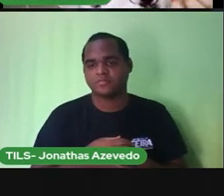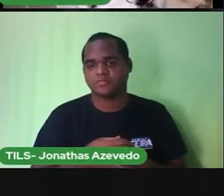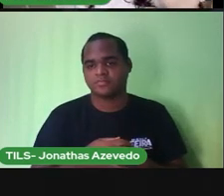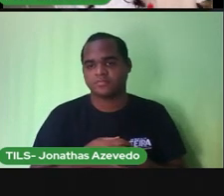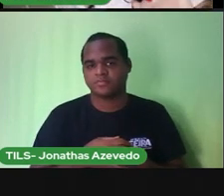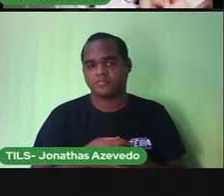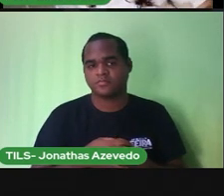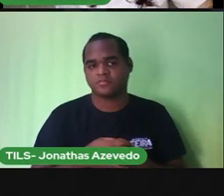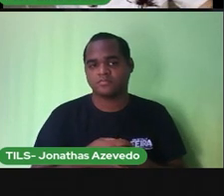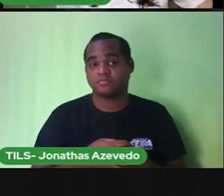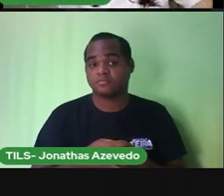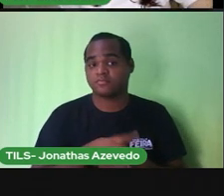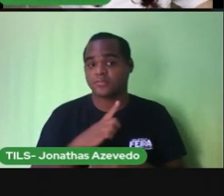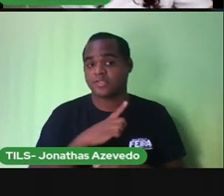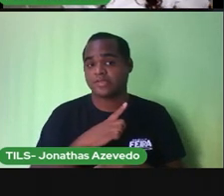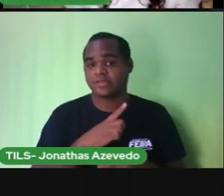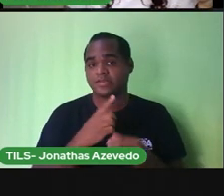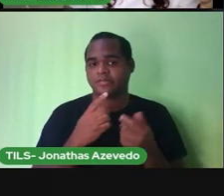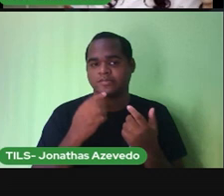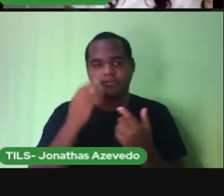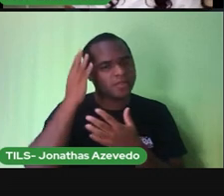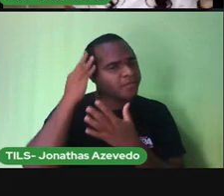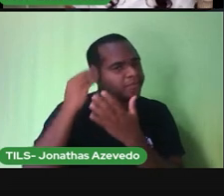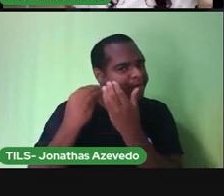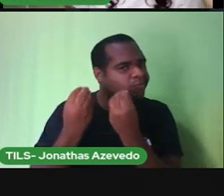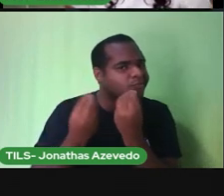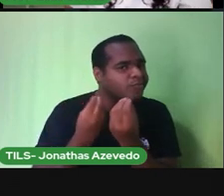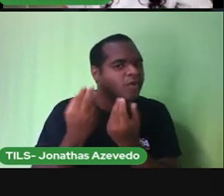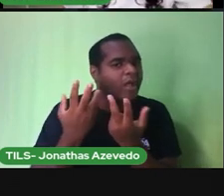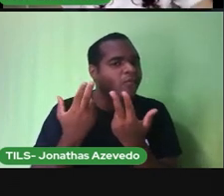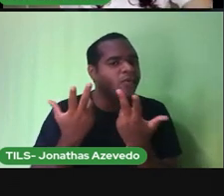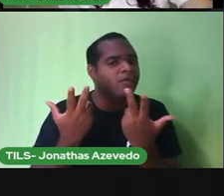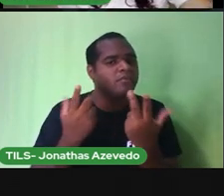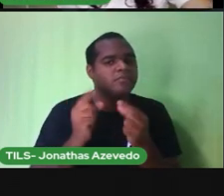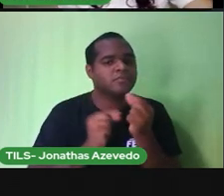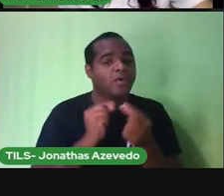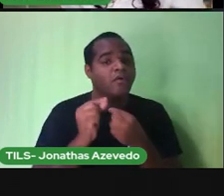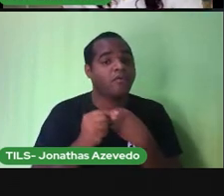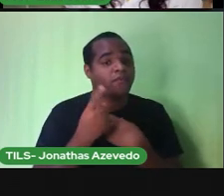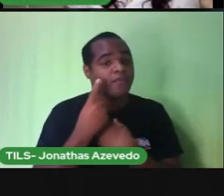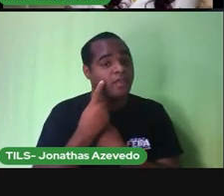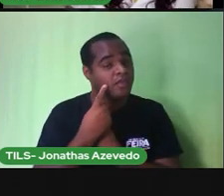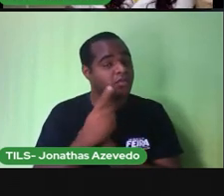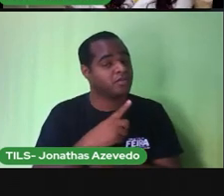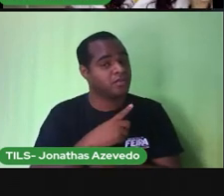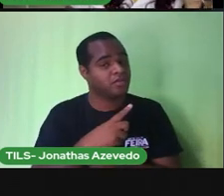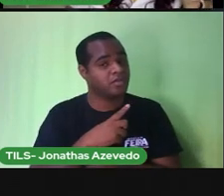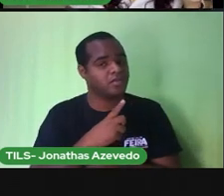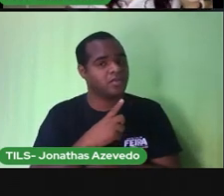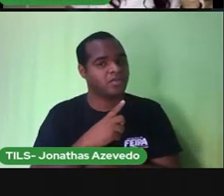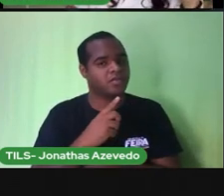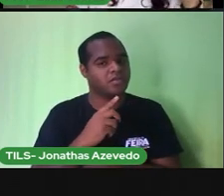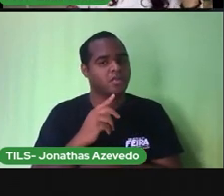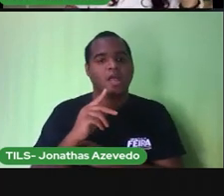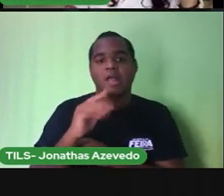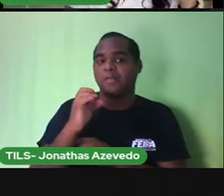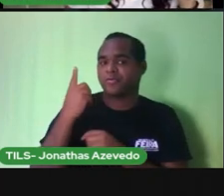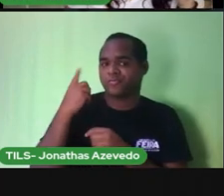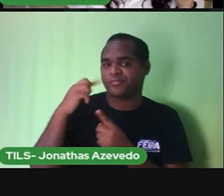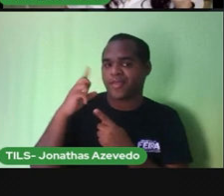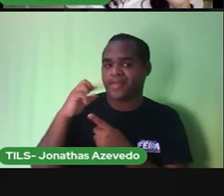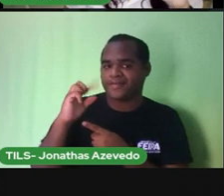eu acho o tipo de cabelo que o shampoo lava acho pronto ali ó cabelos com cachos